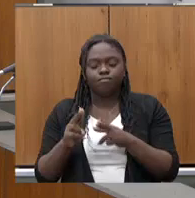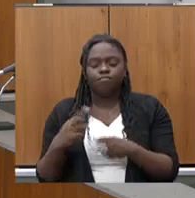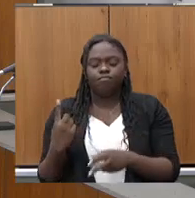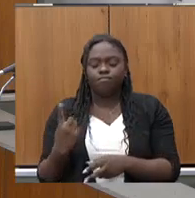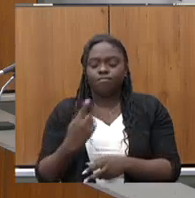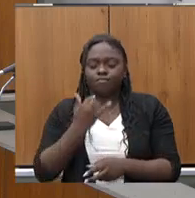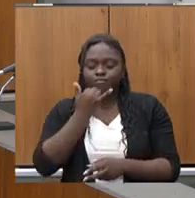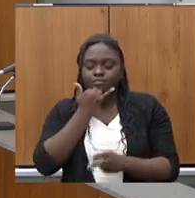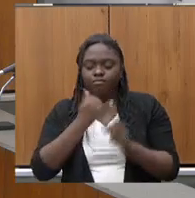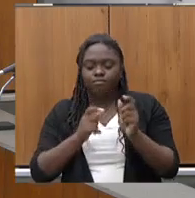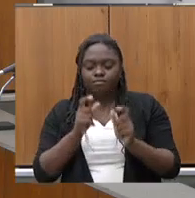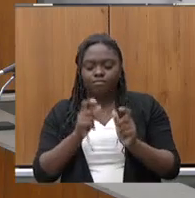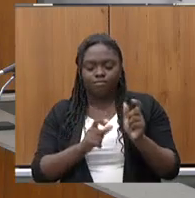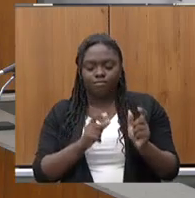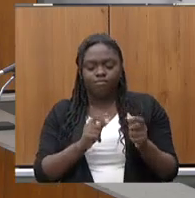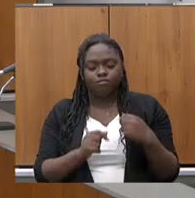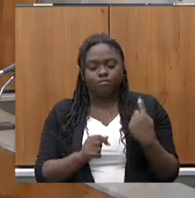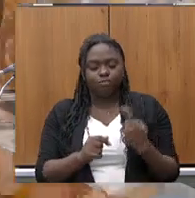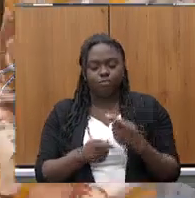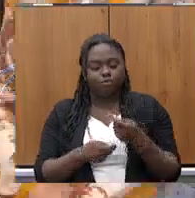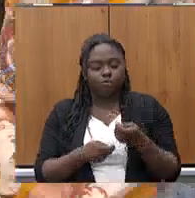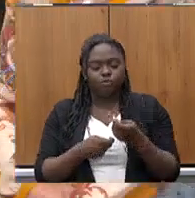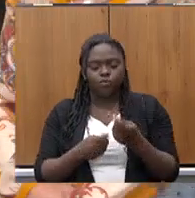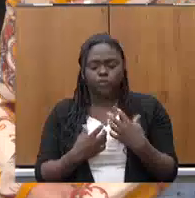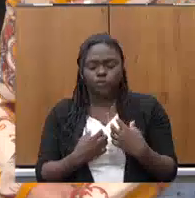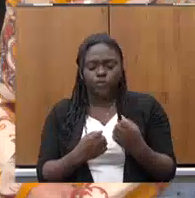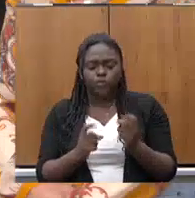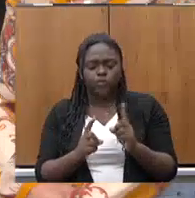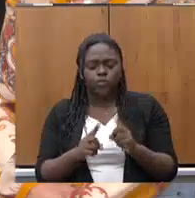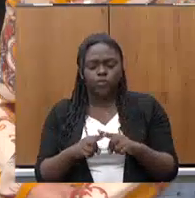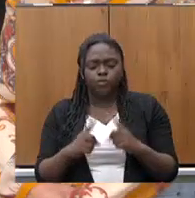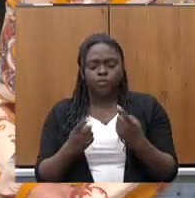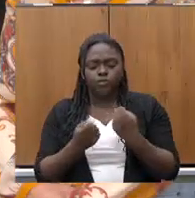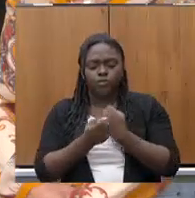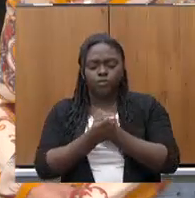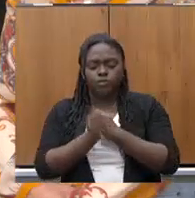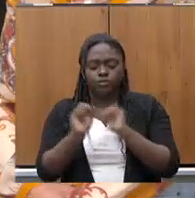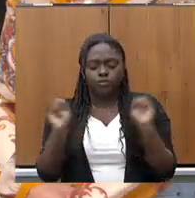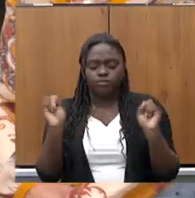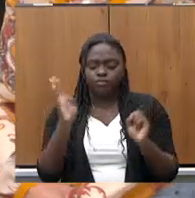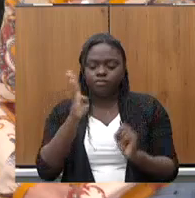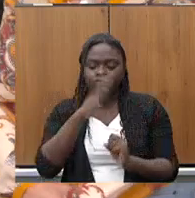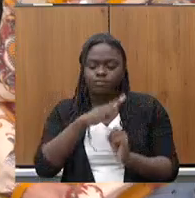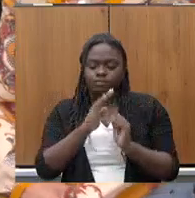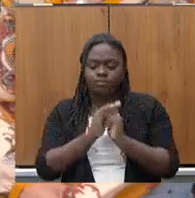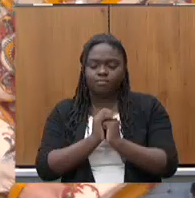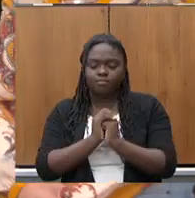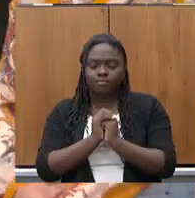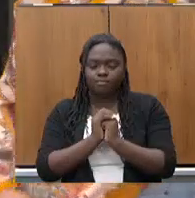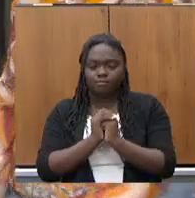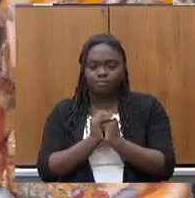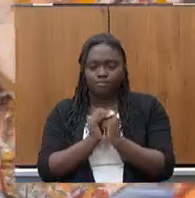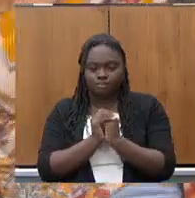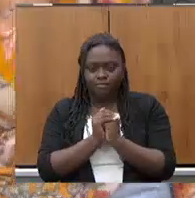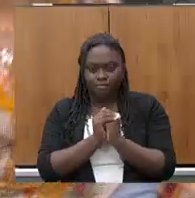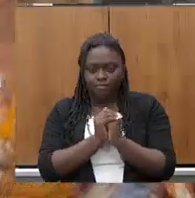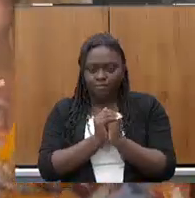a quem nos tem ofendido. Não nos deixeis cair em tentação, mas livrai-nos do mal, Senhor. Amém.